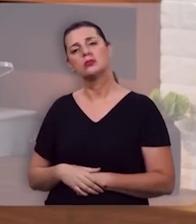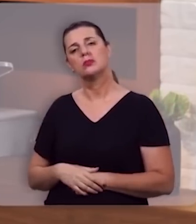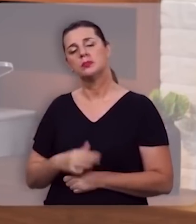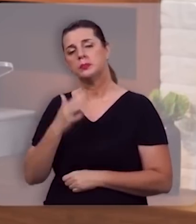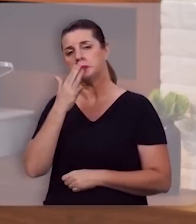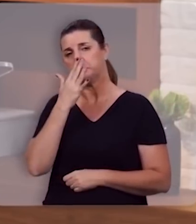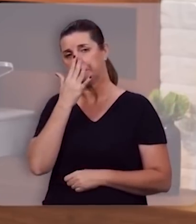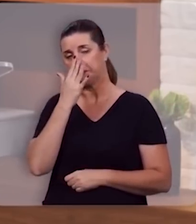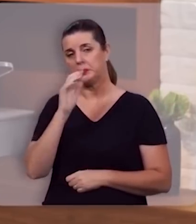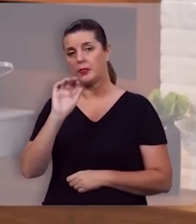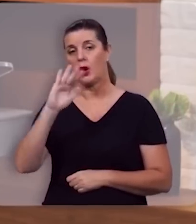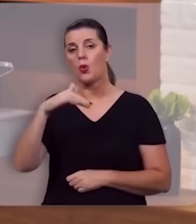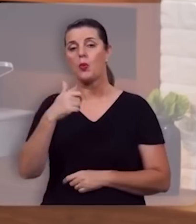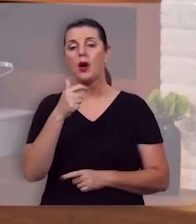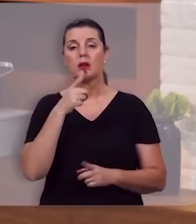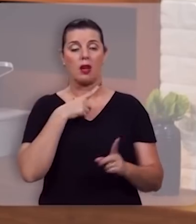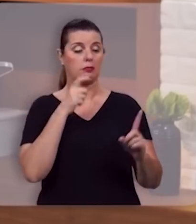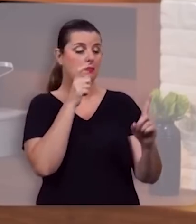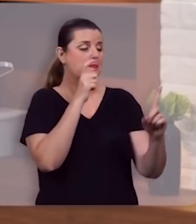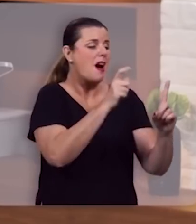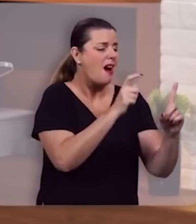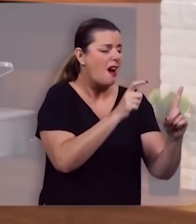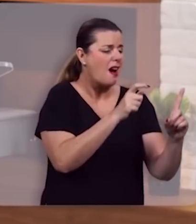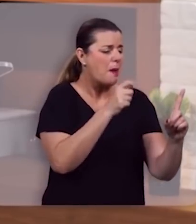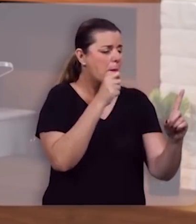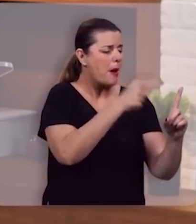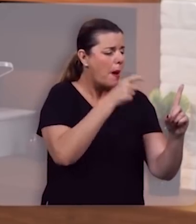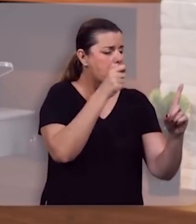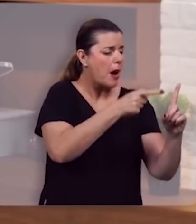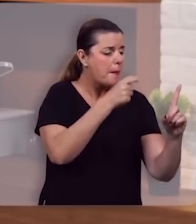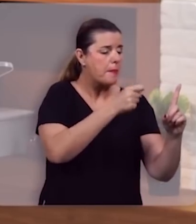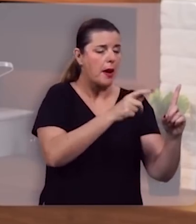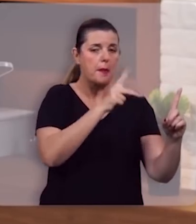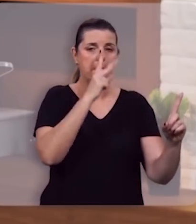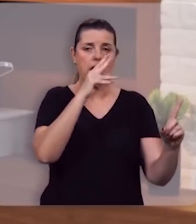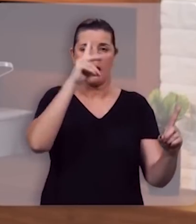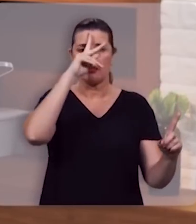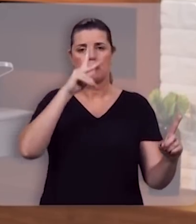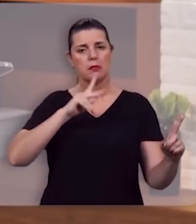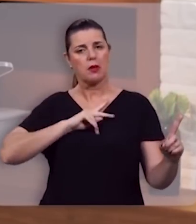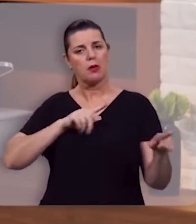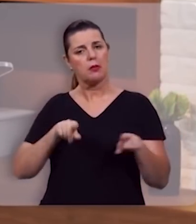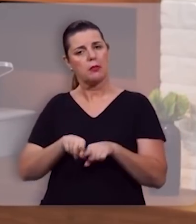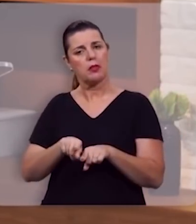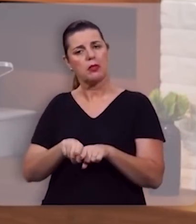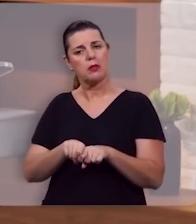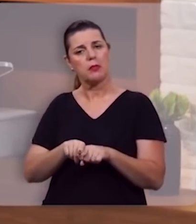quando ele agride essa mulher está agredindo a si mesmo porque os dois se tornam uma só carne